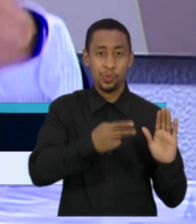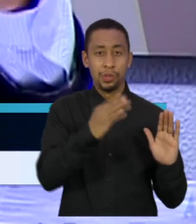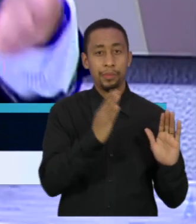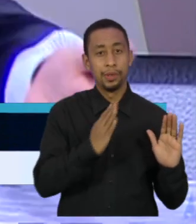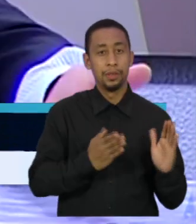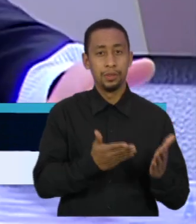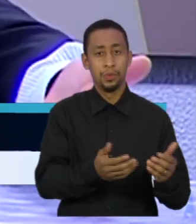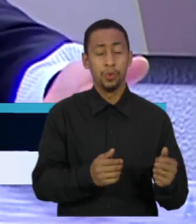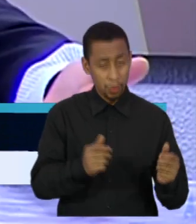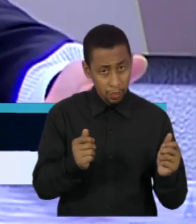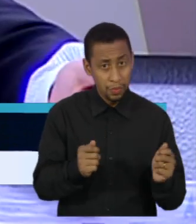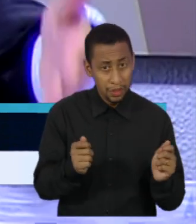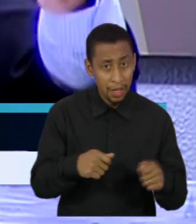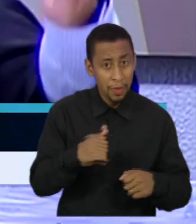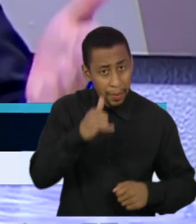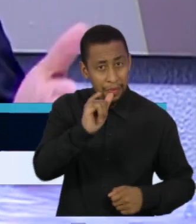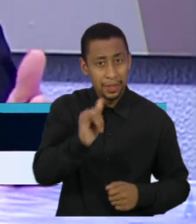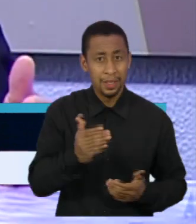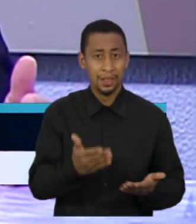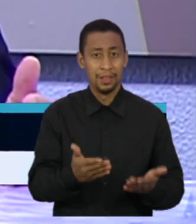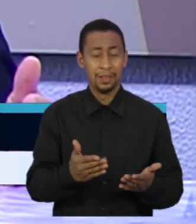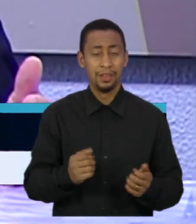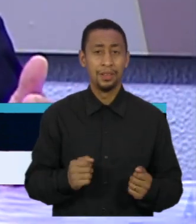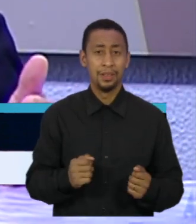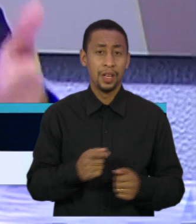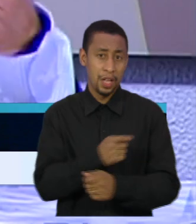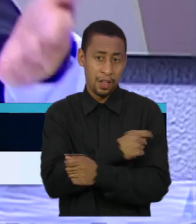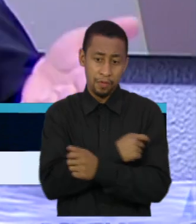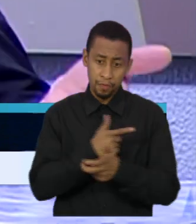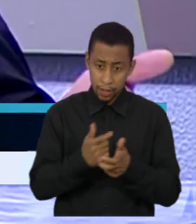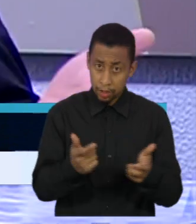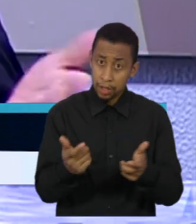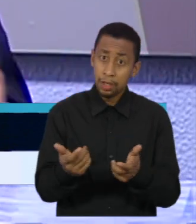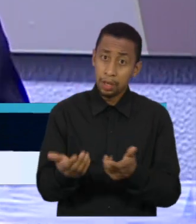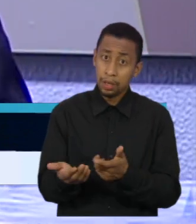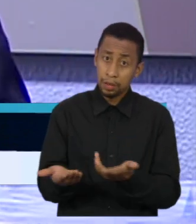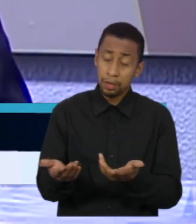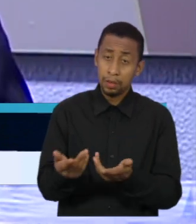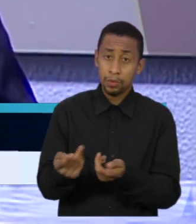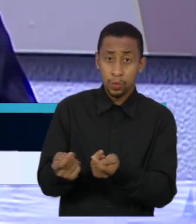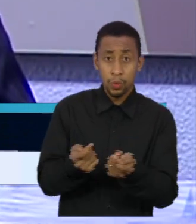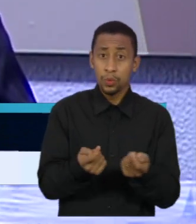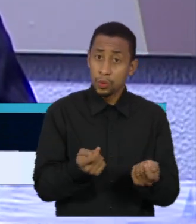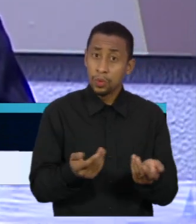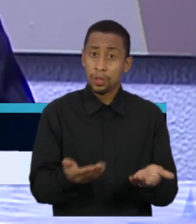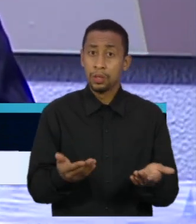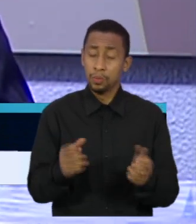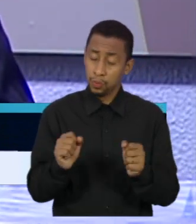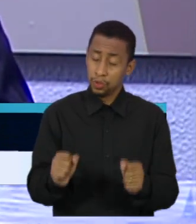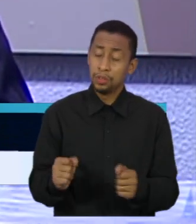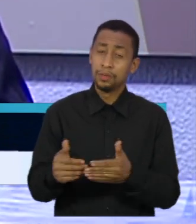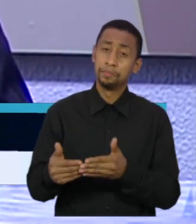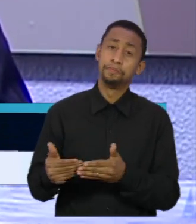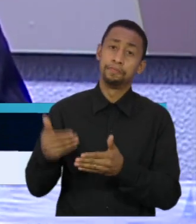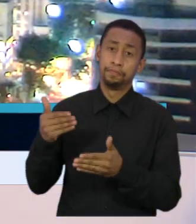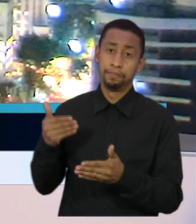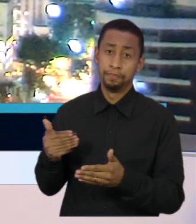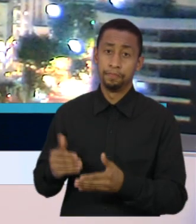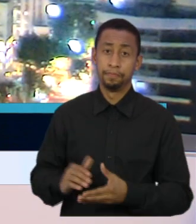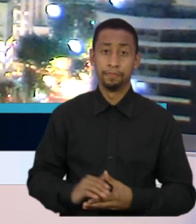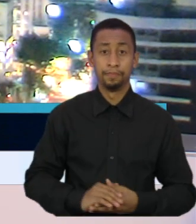Obviamente que não é o único pilar. Existem outros pilares. Mas esse é um pilar que poderia ter começado um pouco antes, sem dúvida nenhuma.